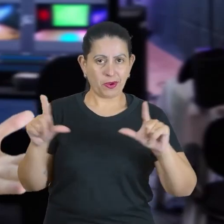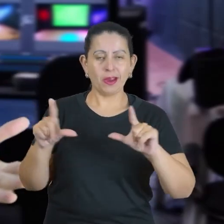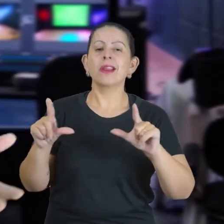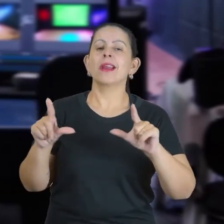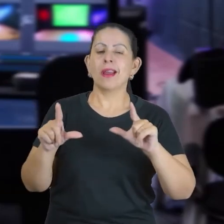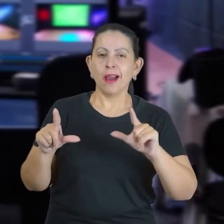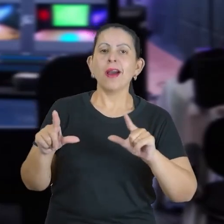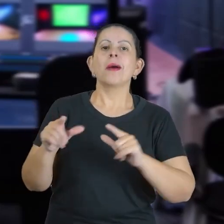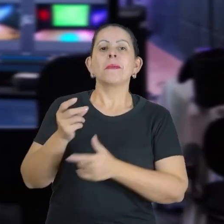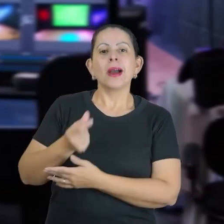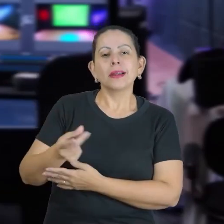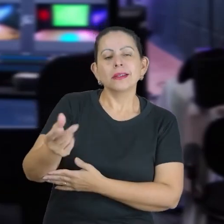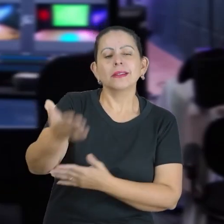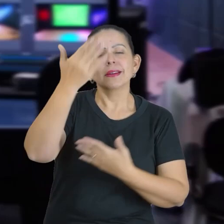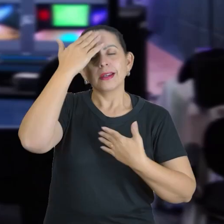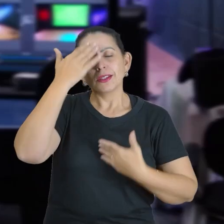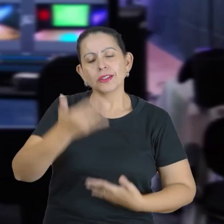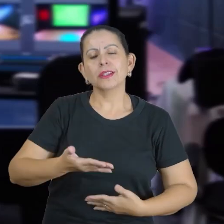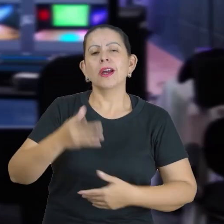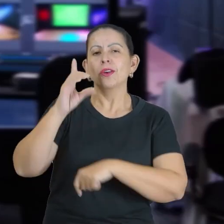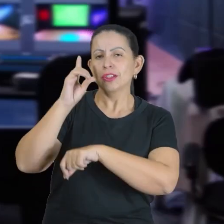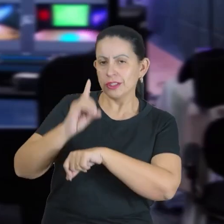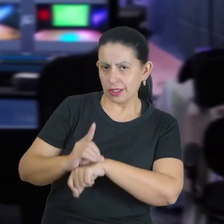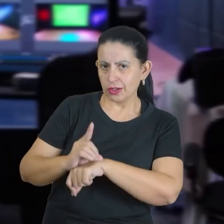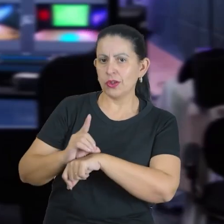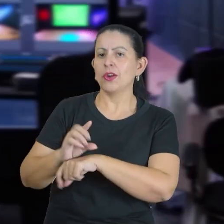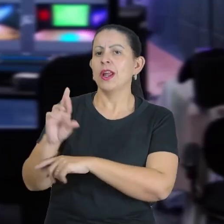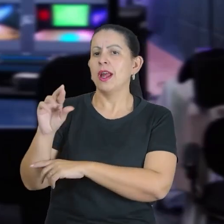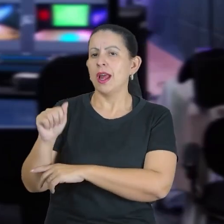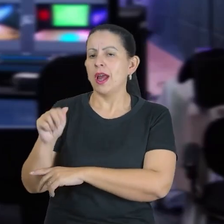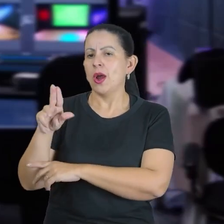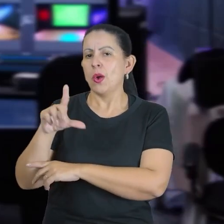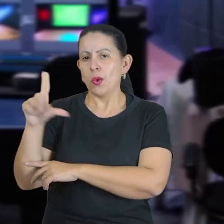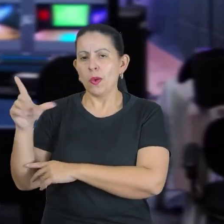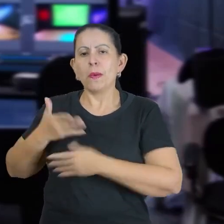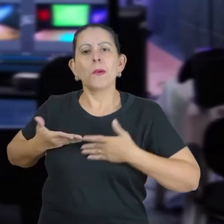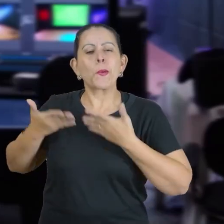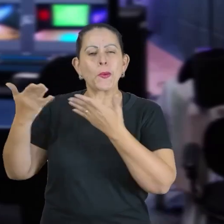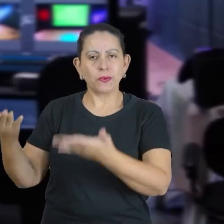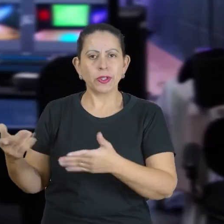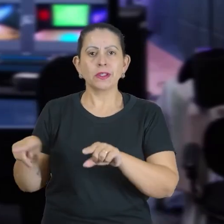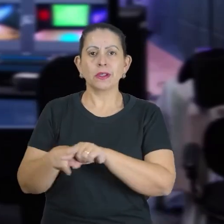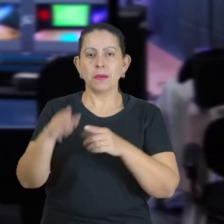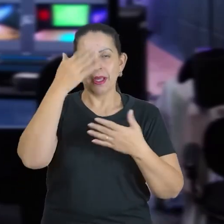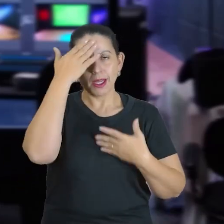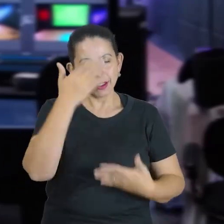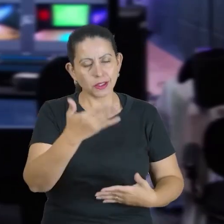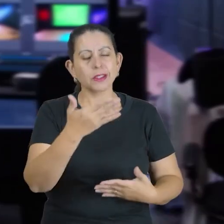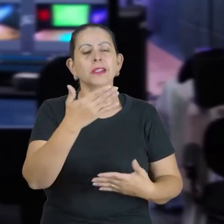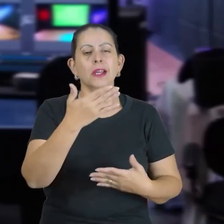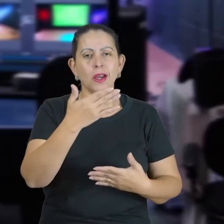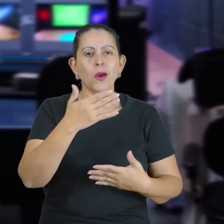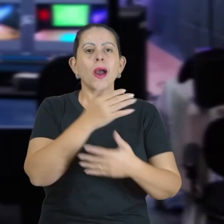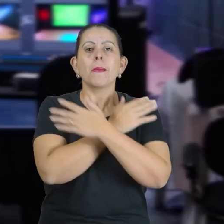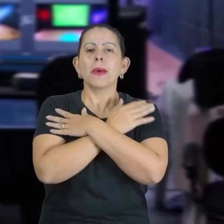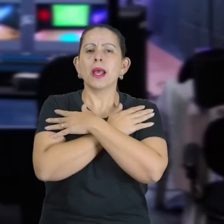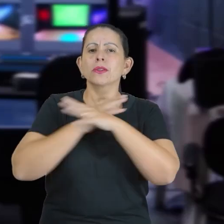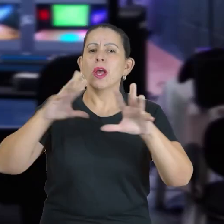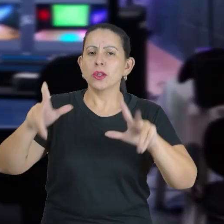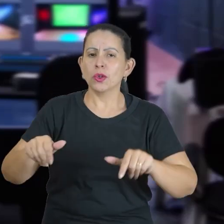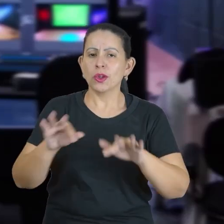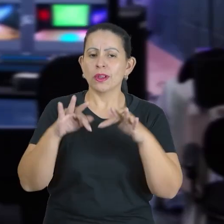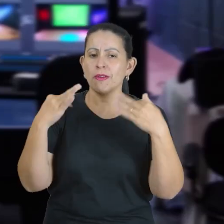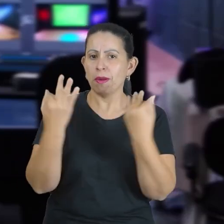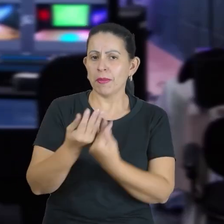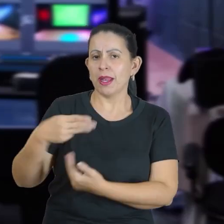Eternidade. Gratidão ao nosso diretor Raul Neves pelo convite. Gratidão, amigão. Abraços a toda